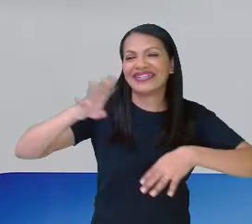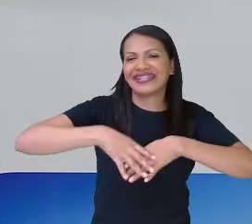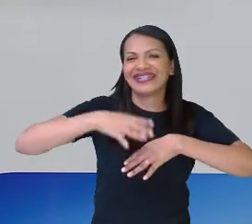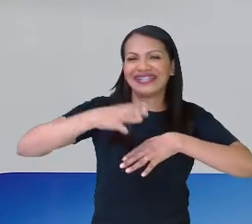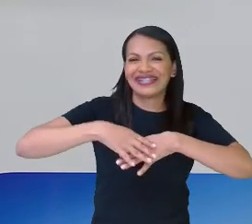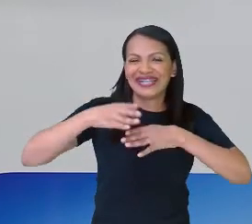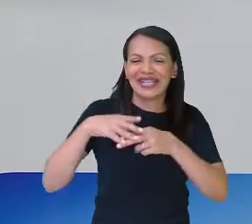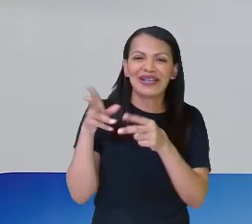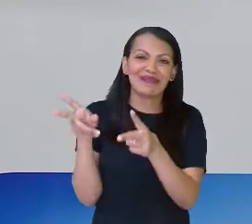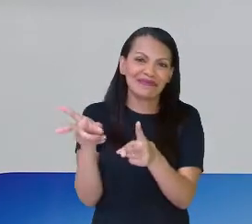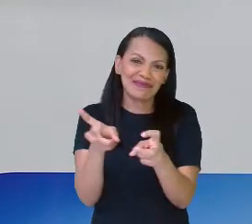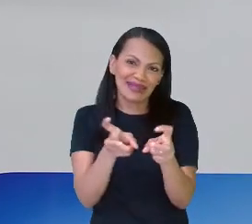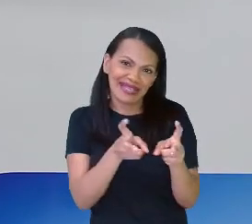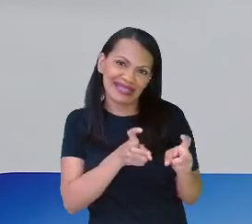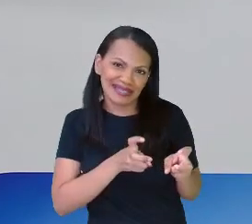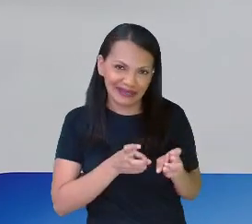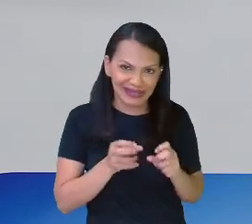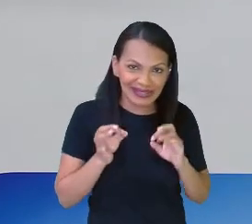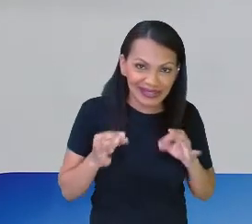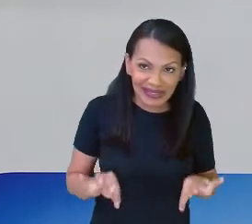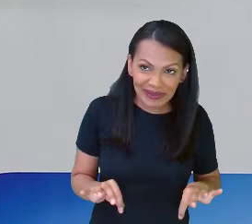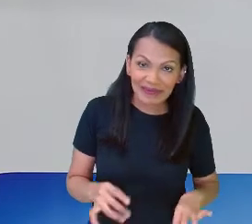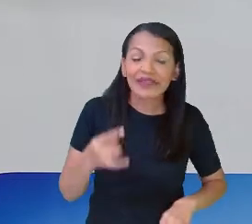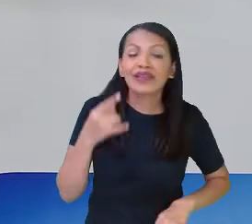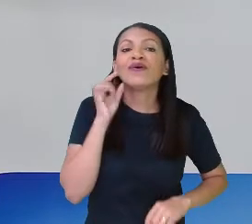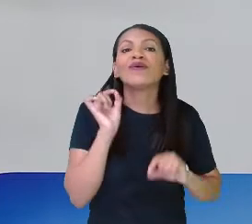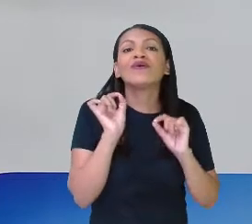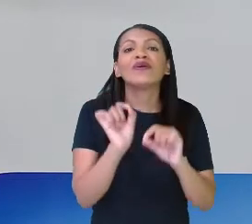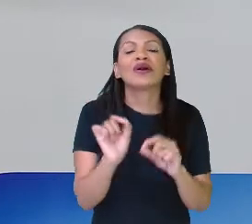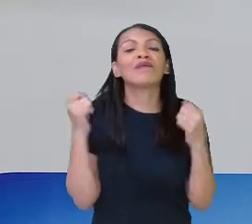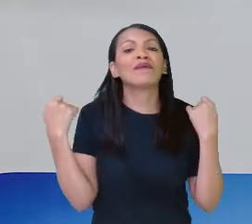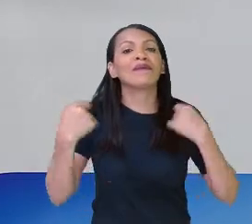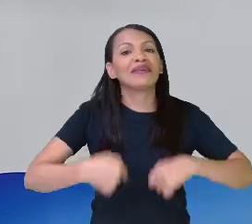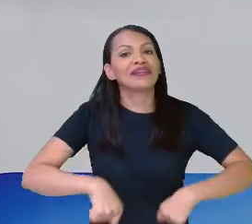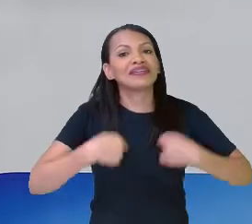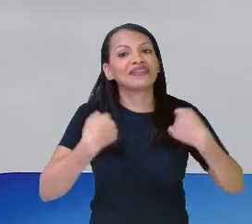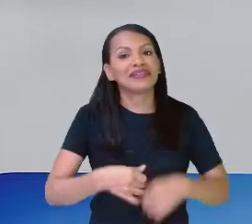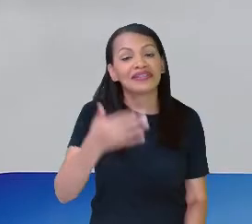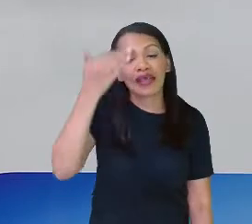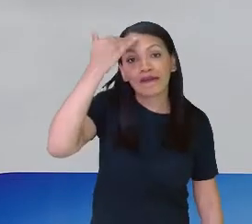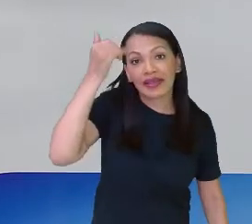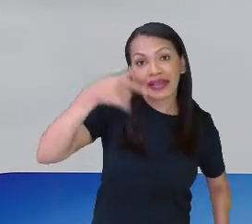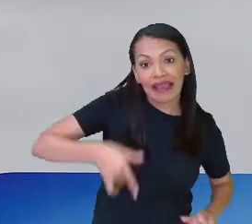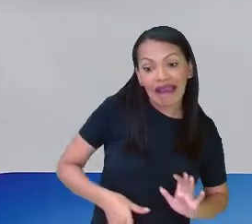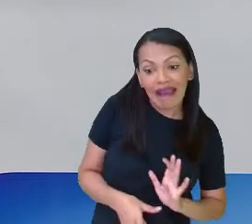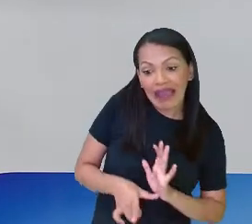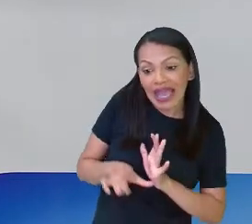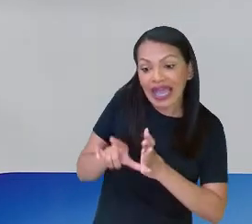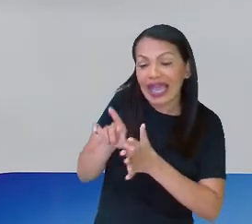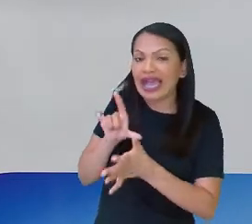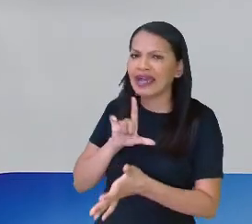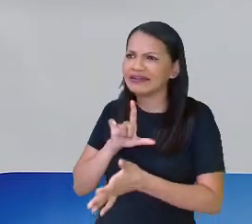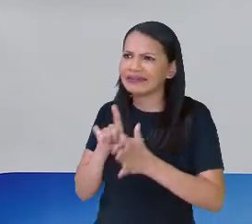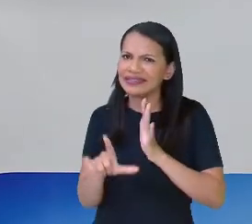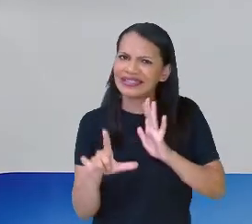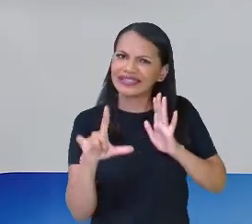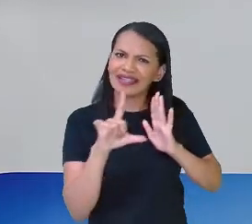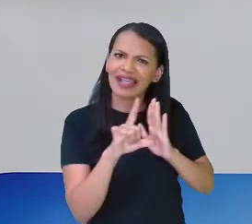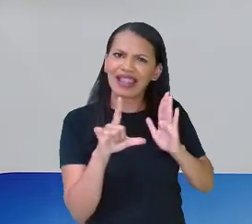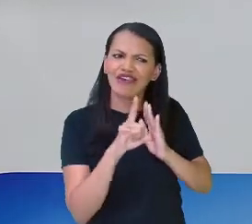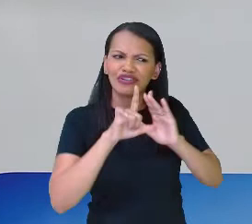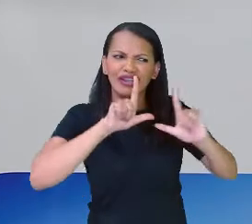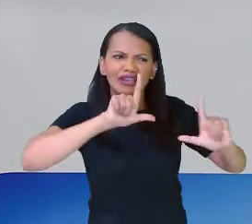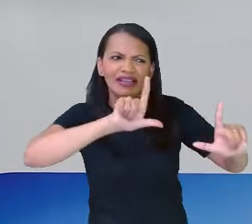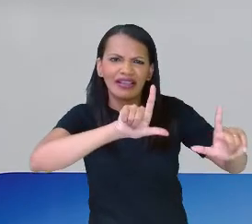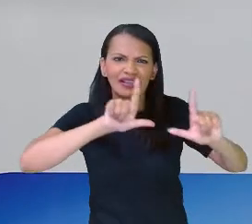vocês percebem isso. E então, o que é que a gente precisa saber antes de sair aí para a loja, para o armazém,